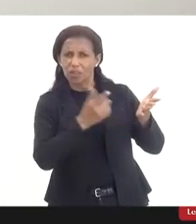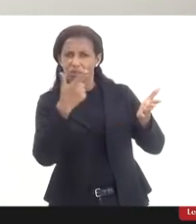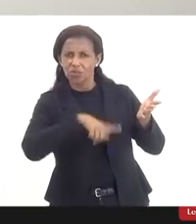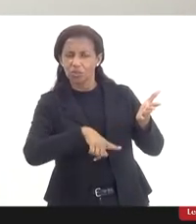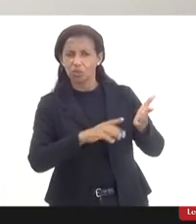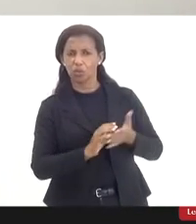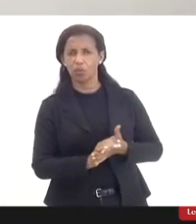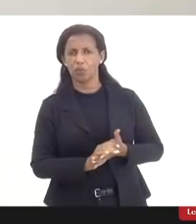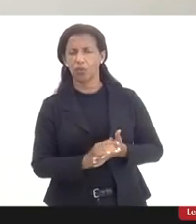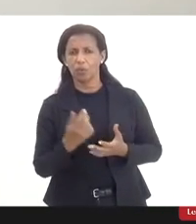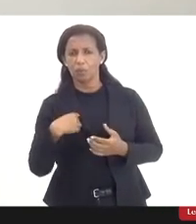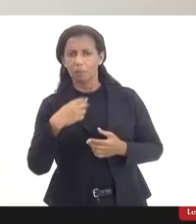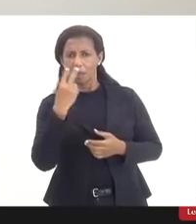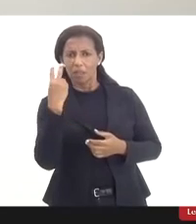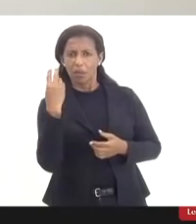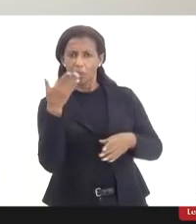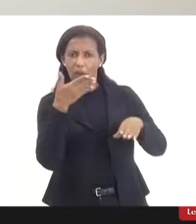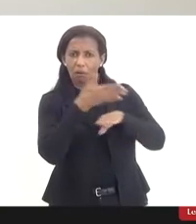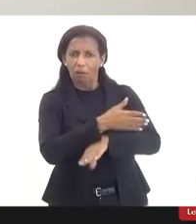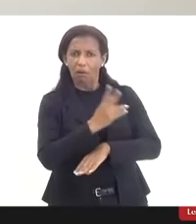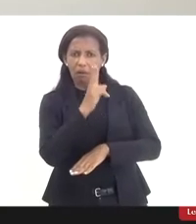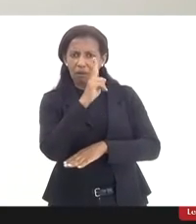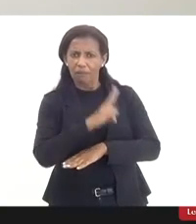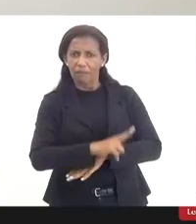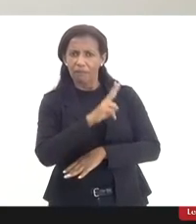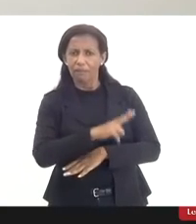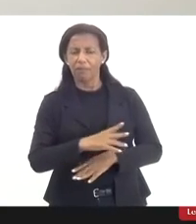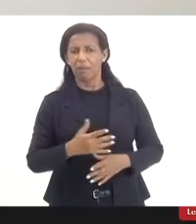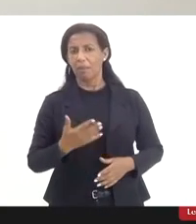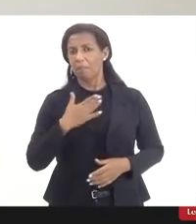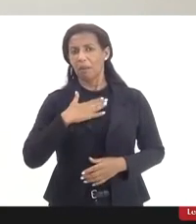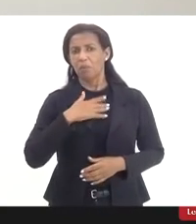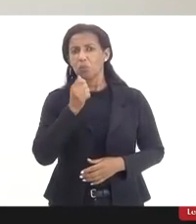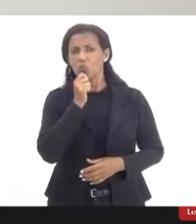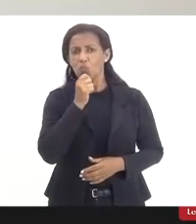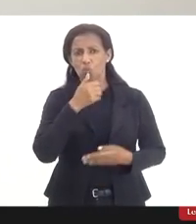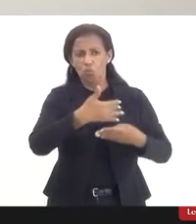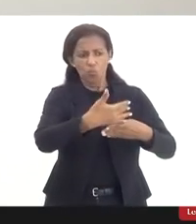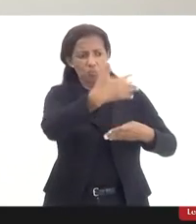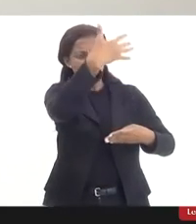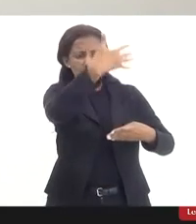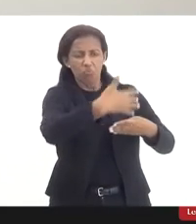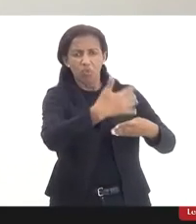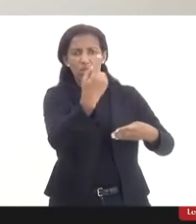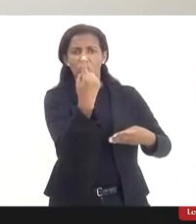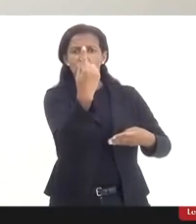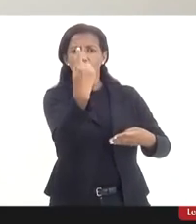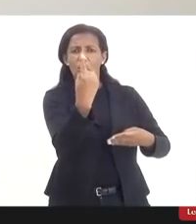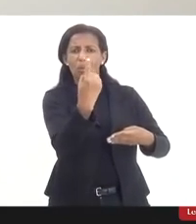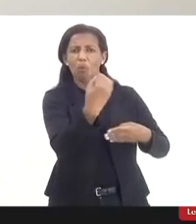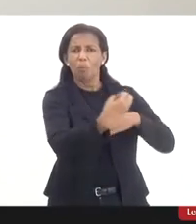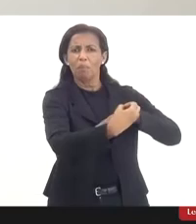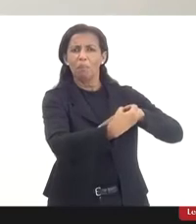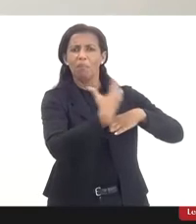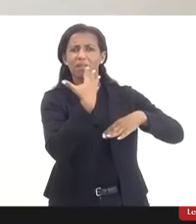no chat para que eu possa ter acesso, para mim não aparece. Só aparece uma mensagem que é da